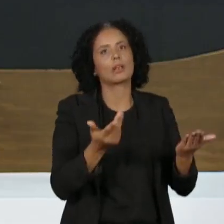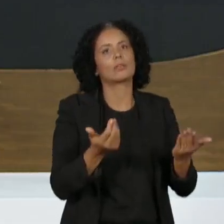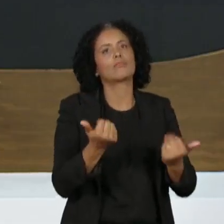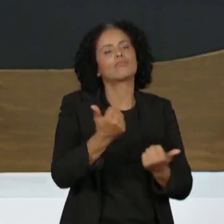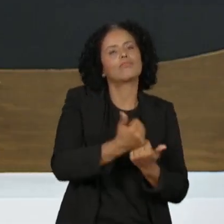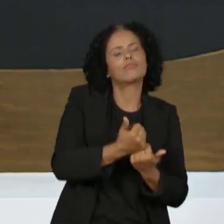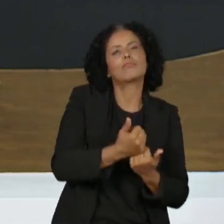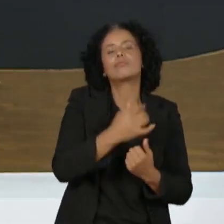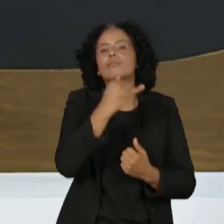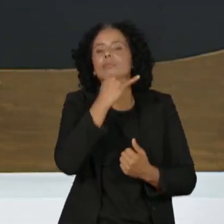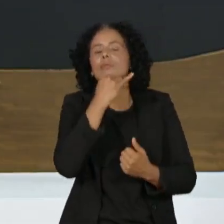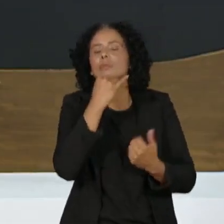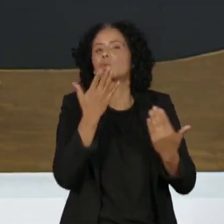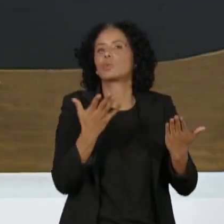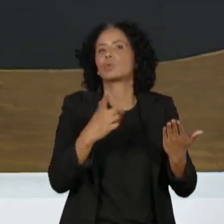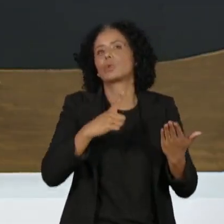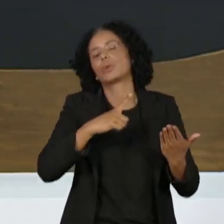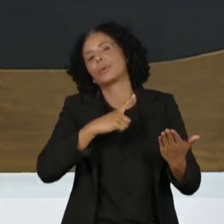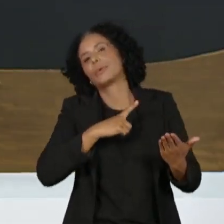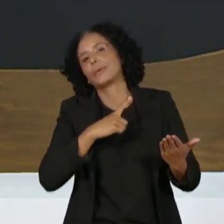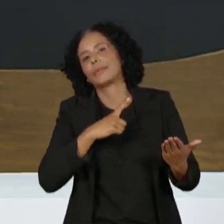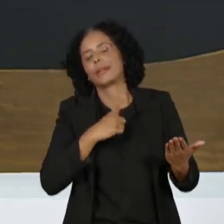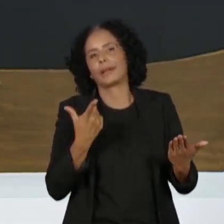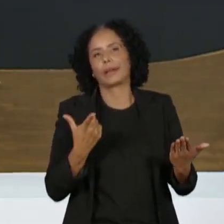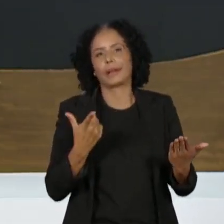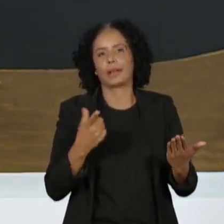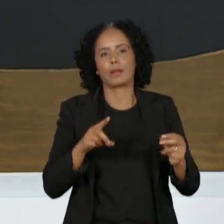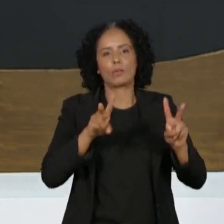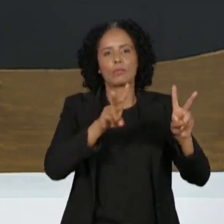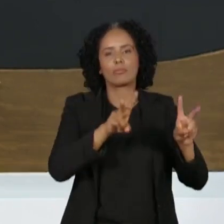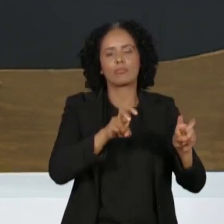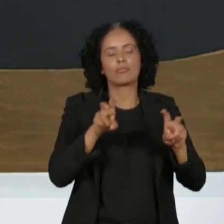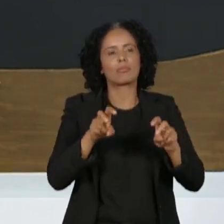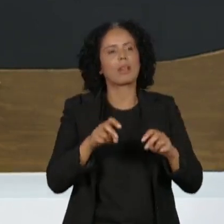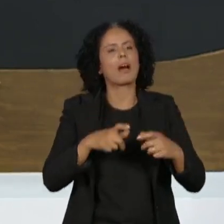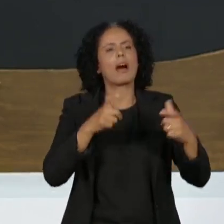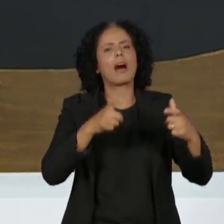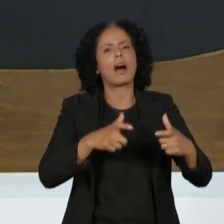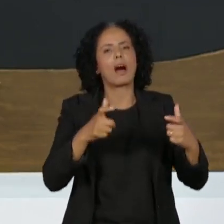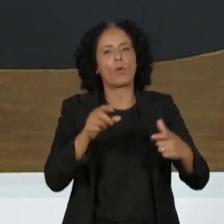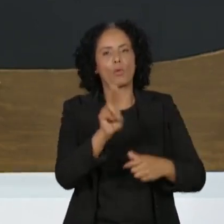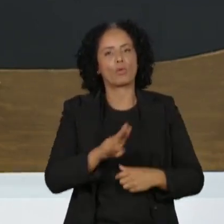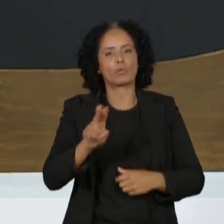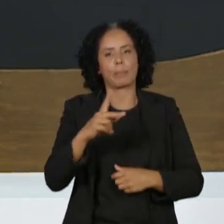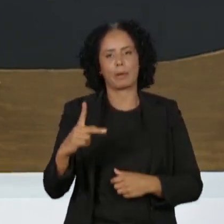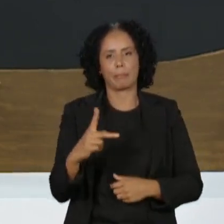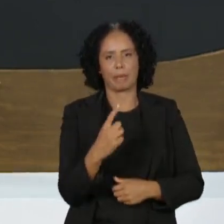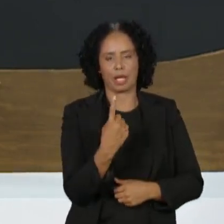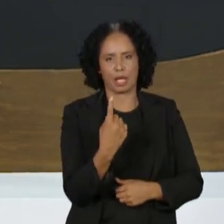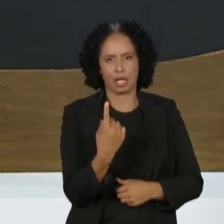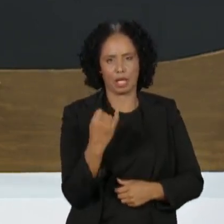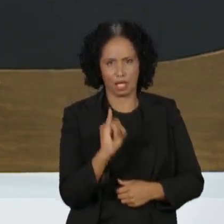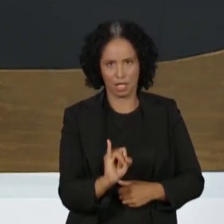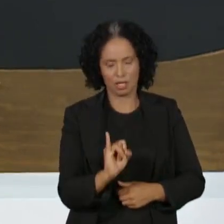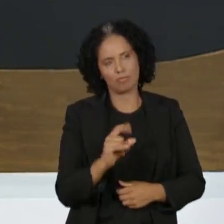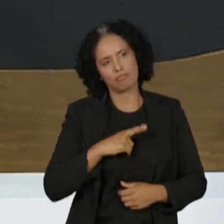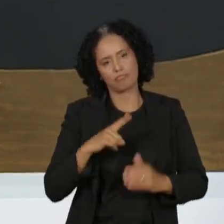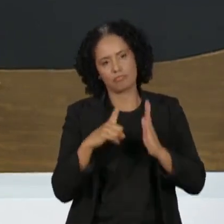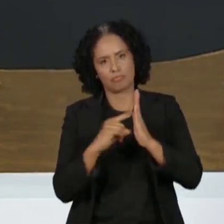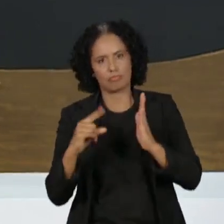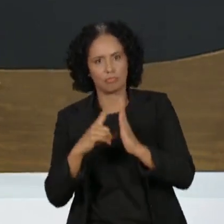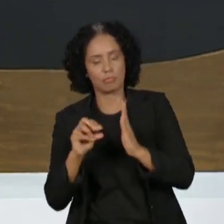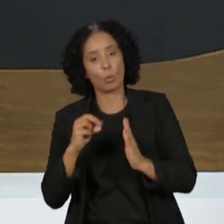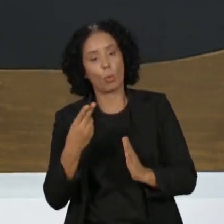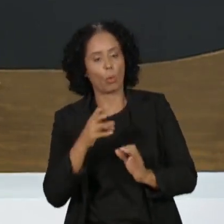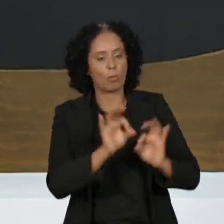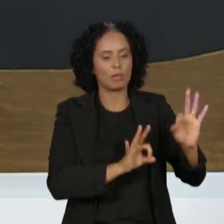evidenciado, por exemplo, um certo impasse sobre para onde iria o PPI, se para a Casa Civil ou para o planejamento de Simone